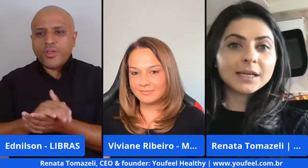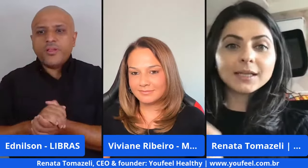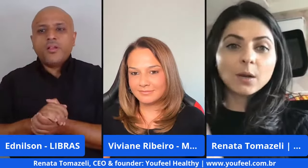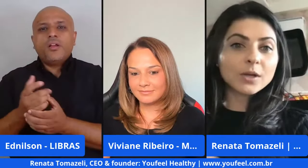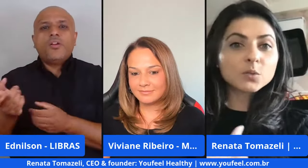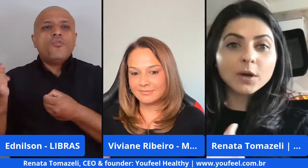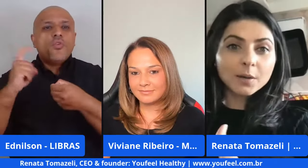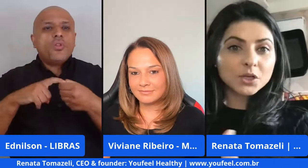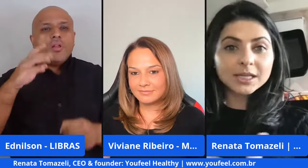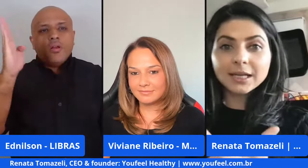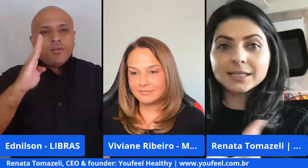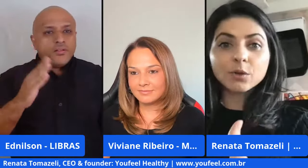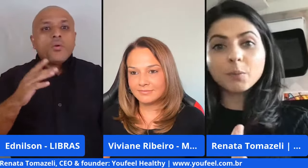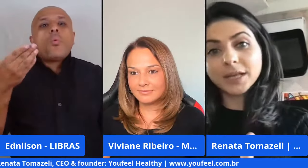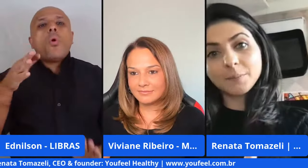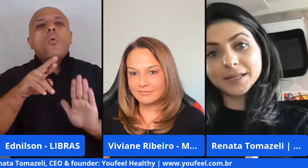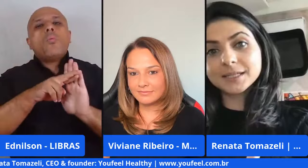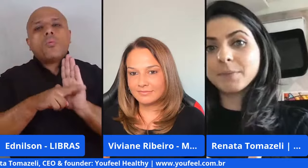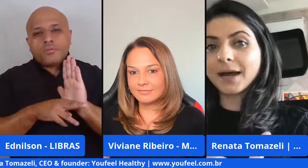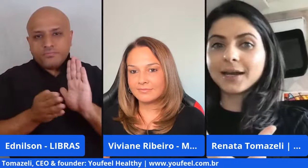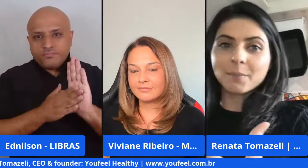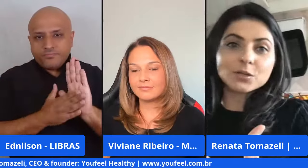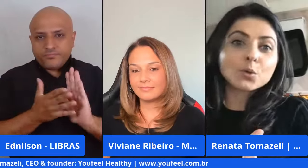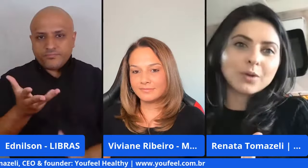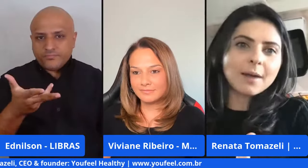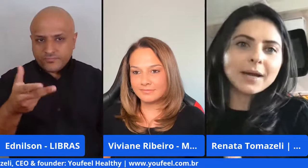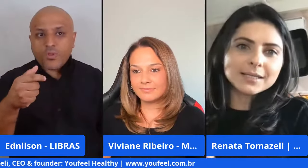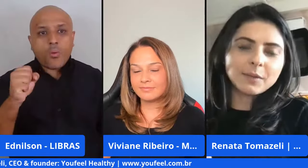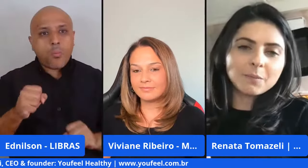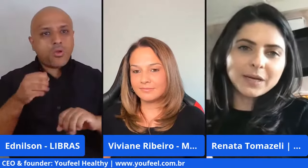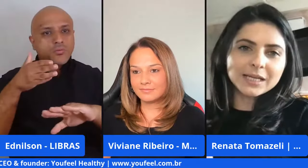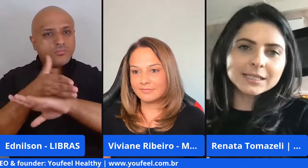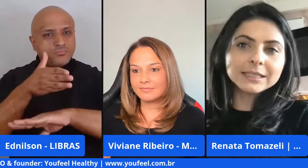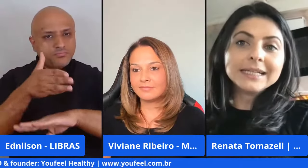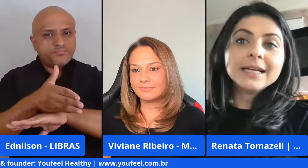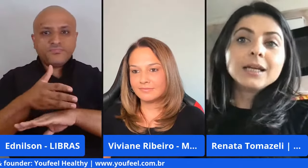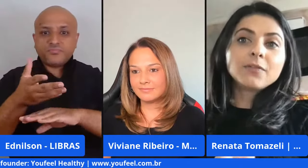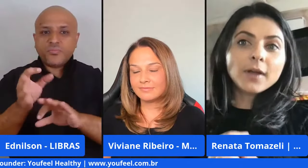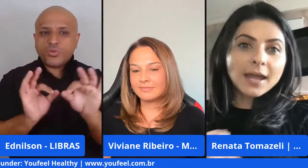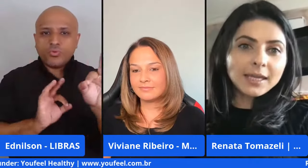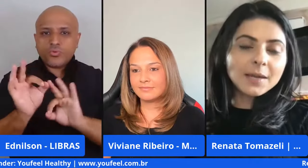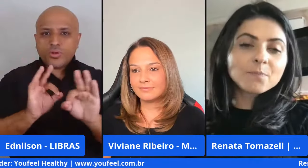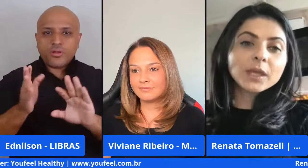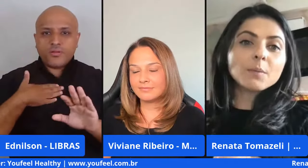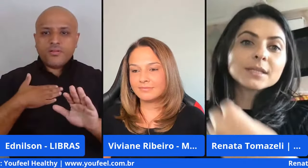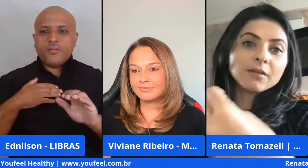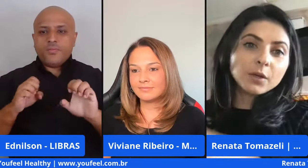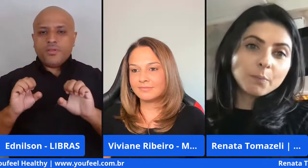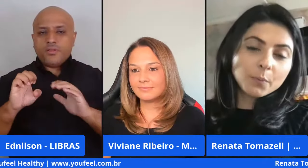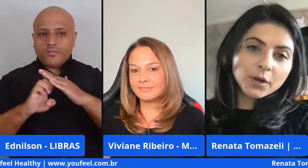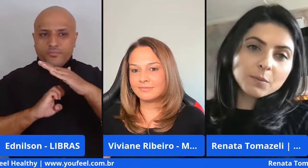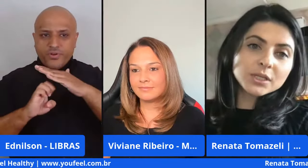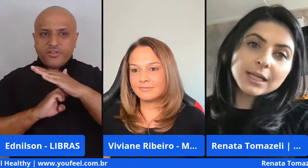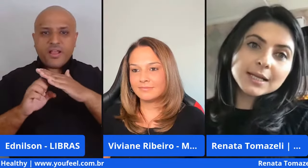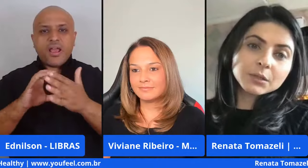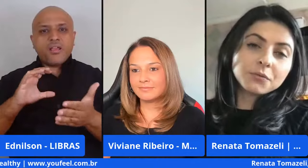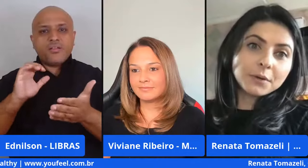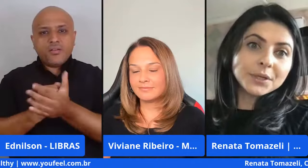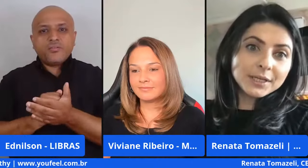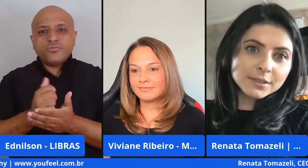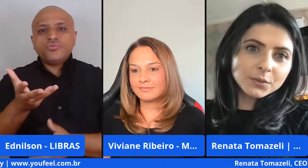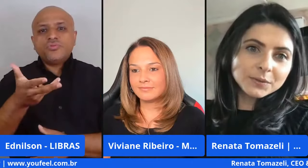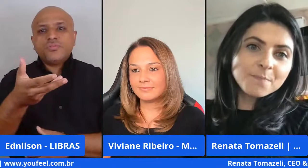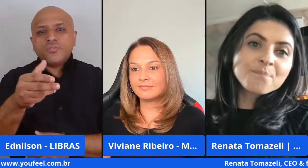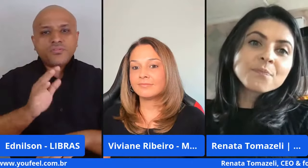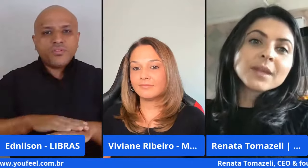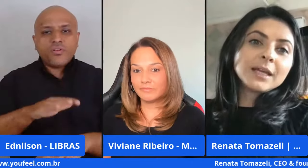Brasil comecei a entender quais os programas de aceleração que eu poderia participar né para estruturar mais a minha empresa e foi aí que eu me inscrevi para o programa de aceleração do